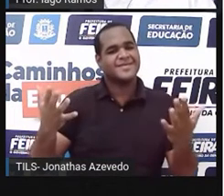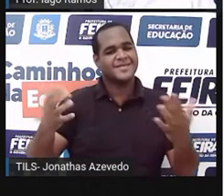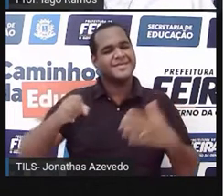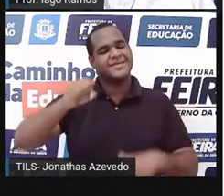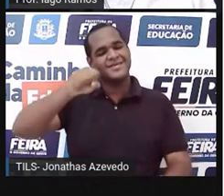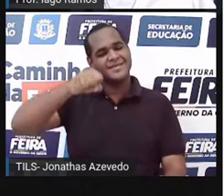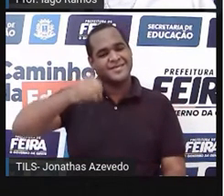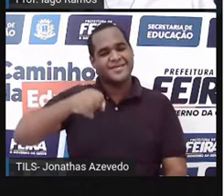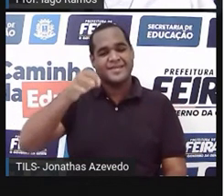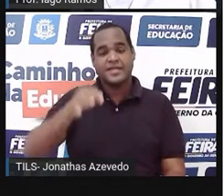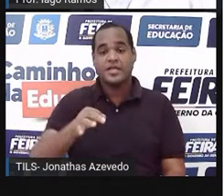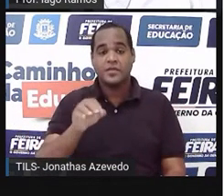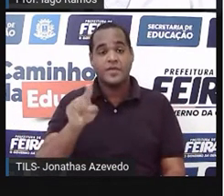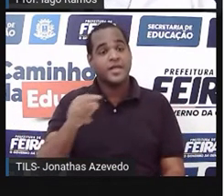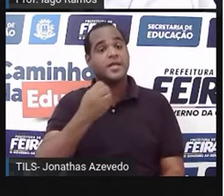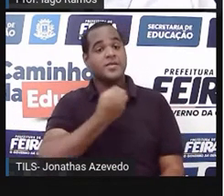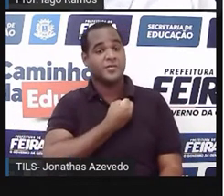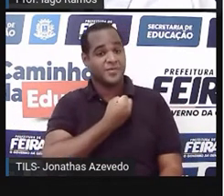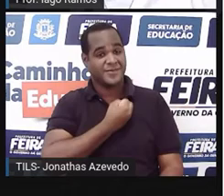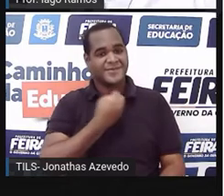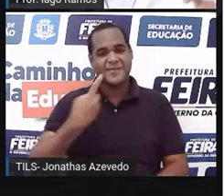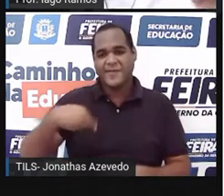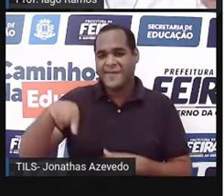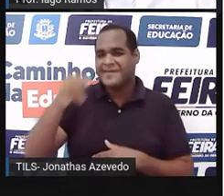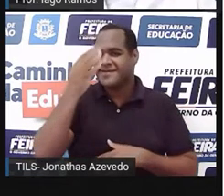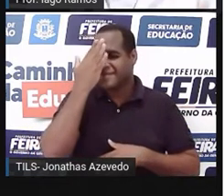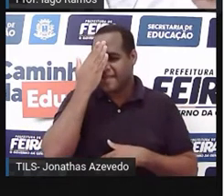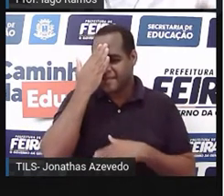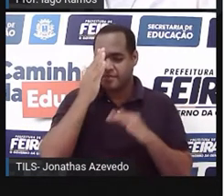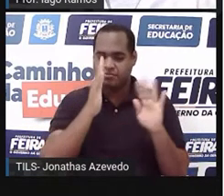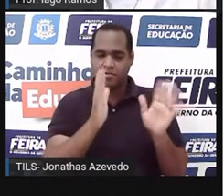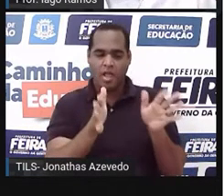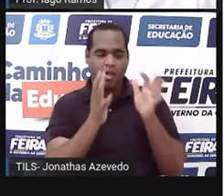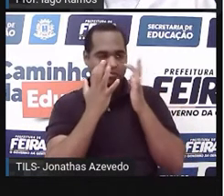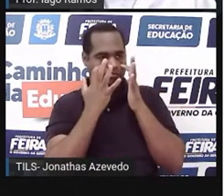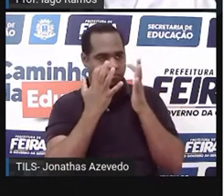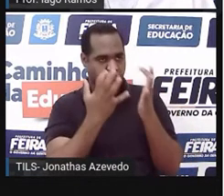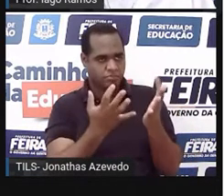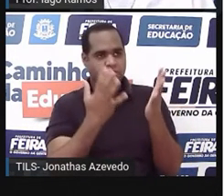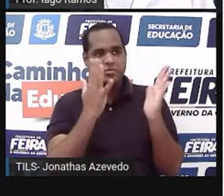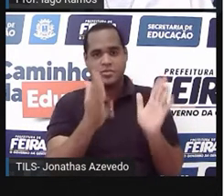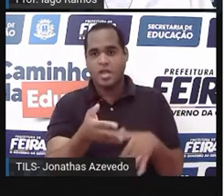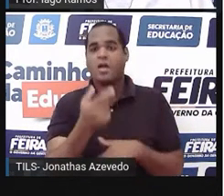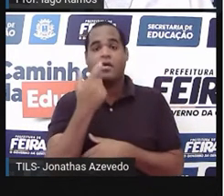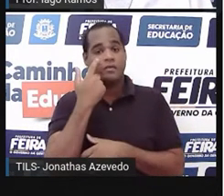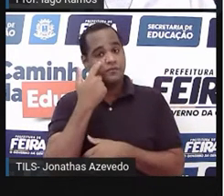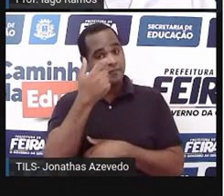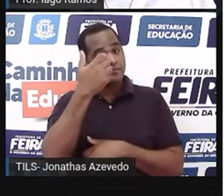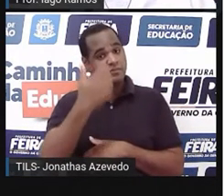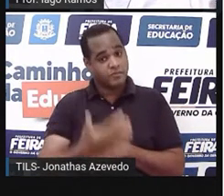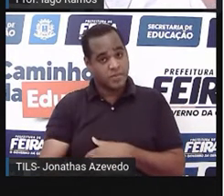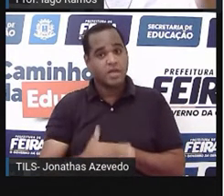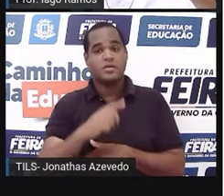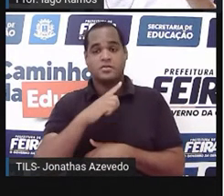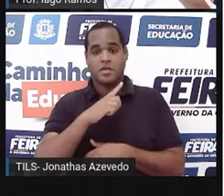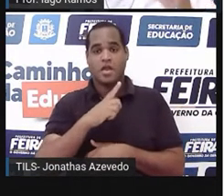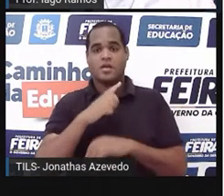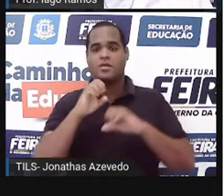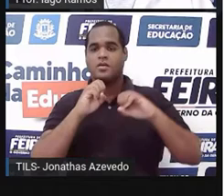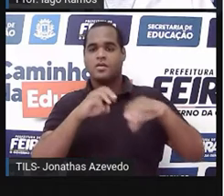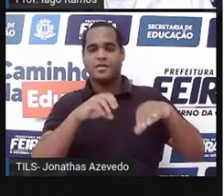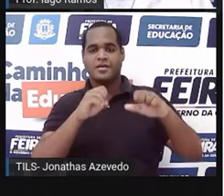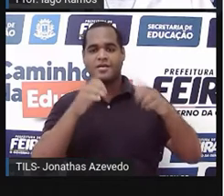é esse tipo de número que a gente já ouviu e já viu ele por aqui em nossas aulas, e que nós estamos,